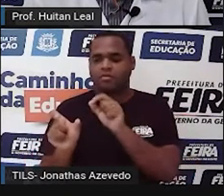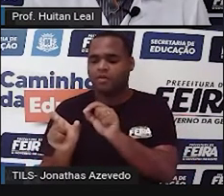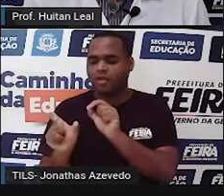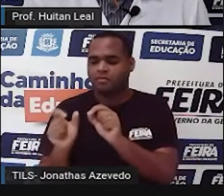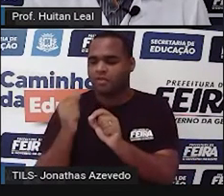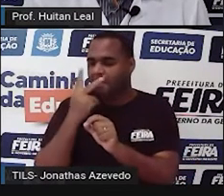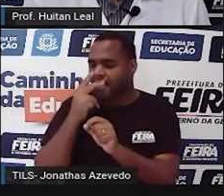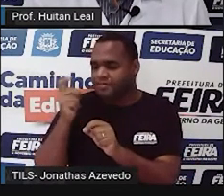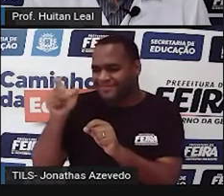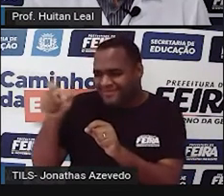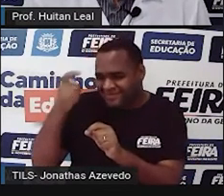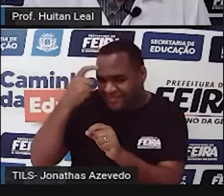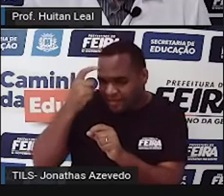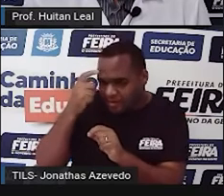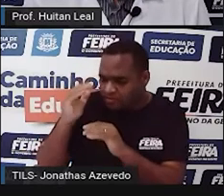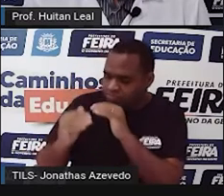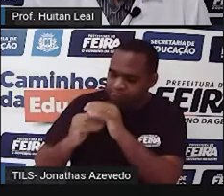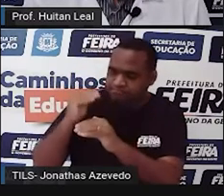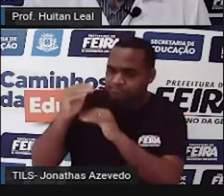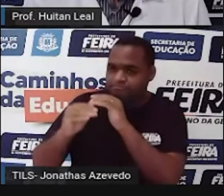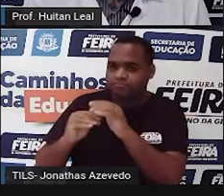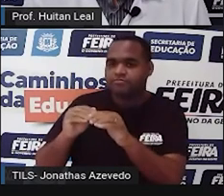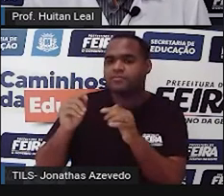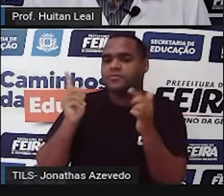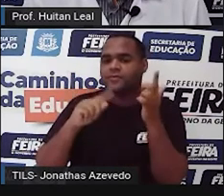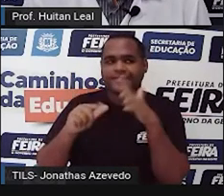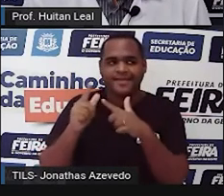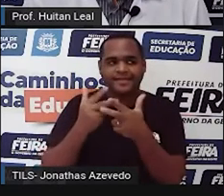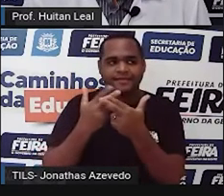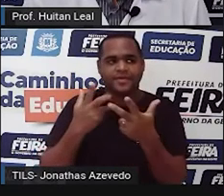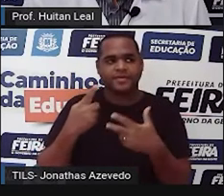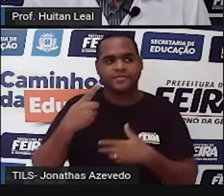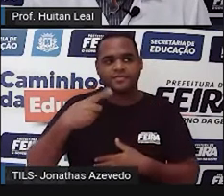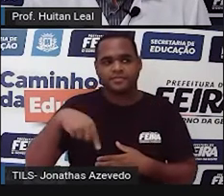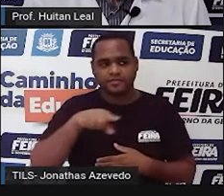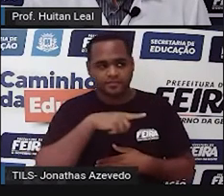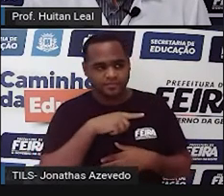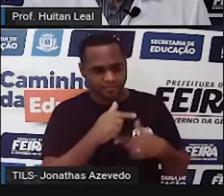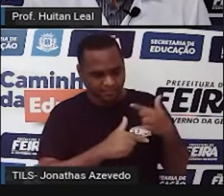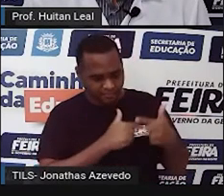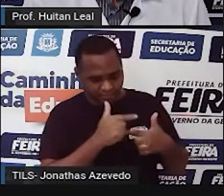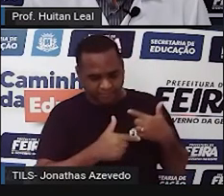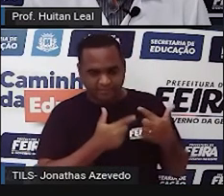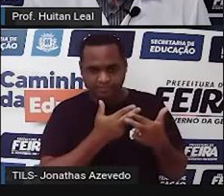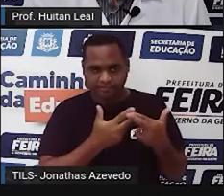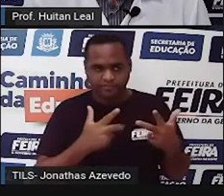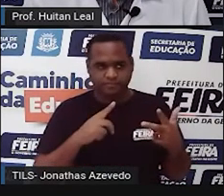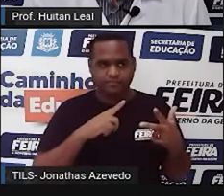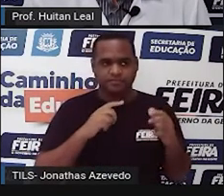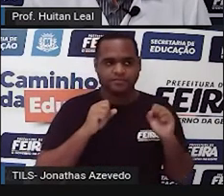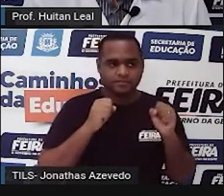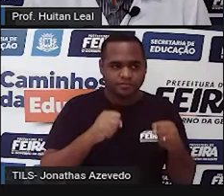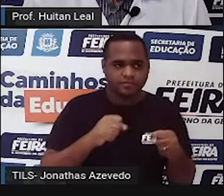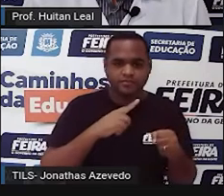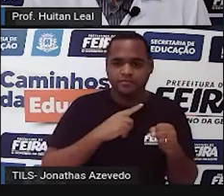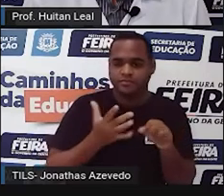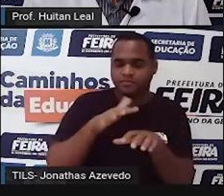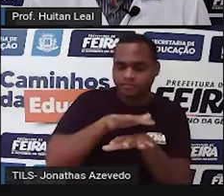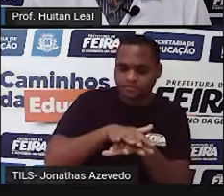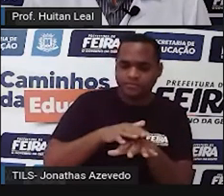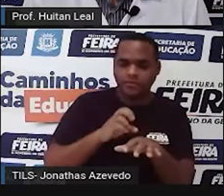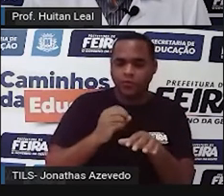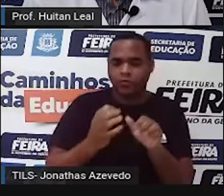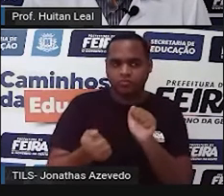evolução de espírito quando nós trabalhamos, quando nós incluímos, quando nós